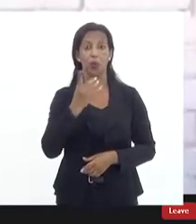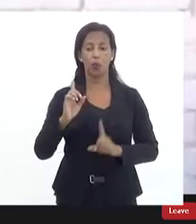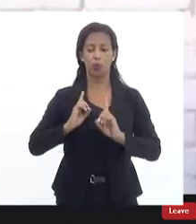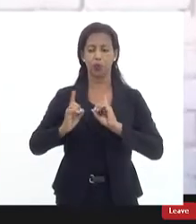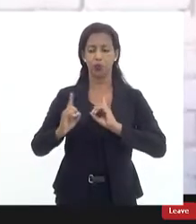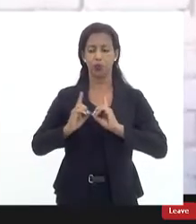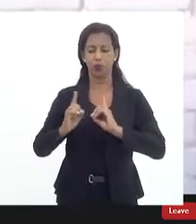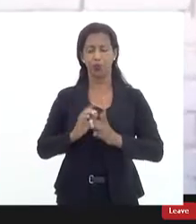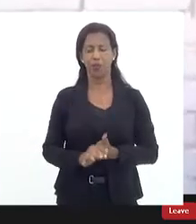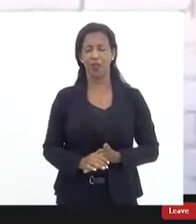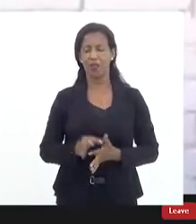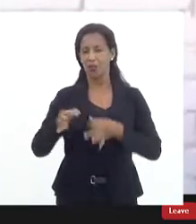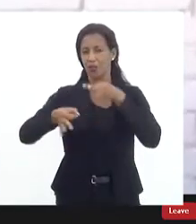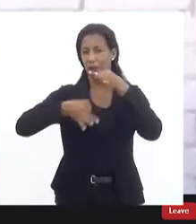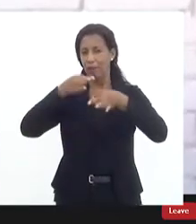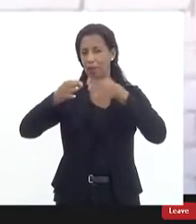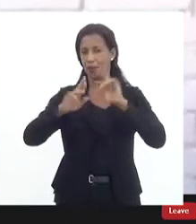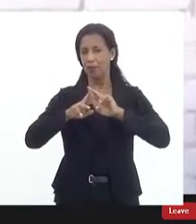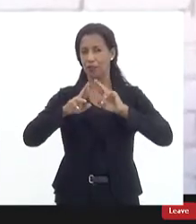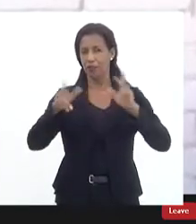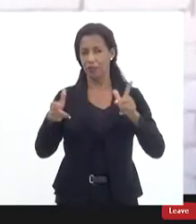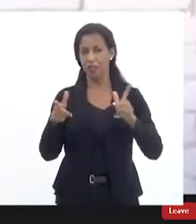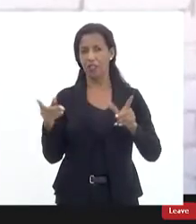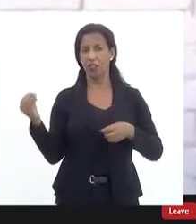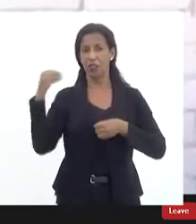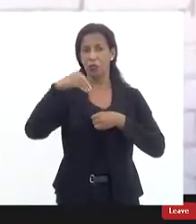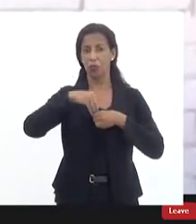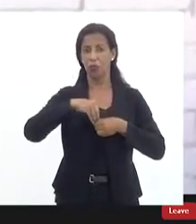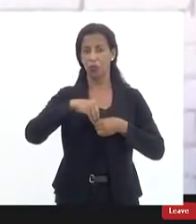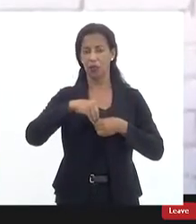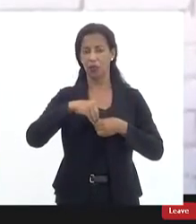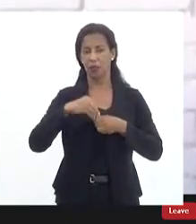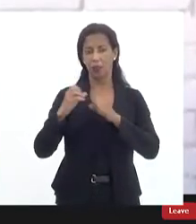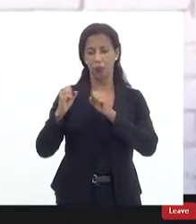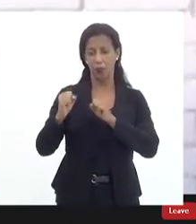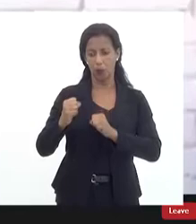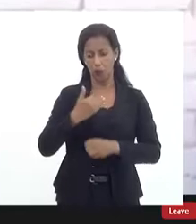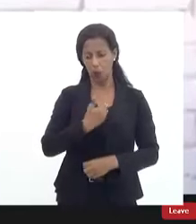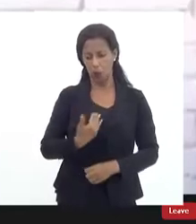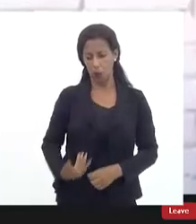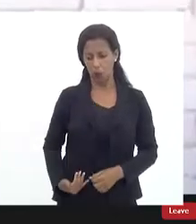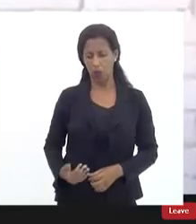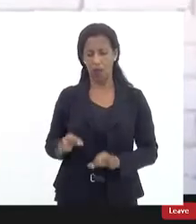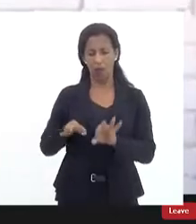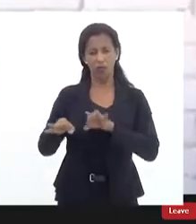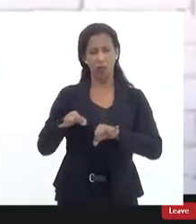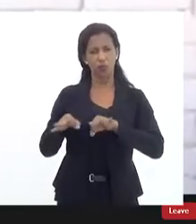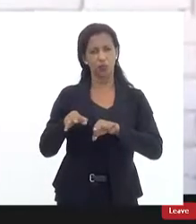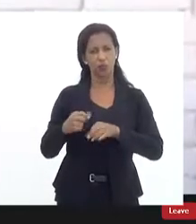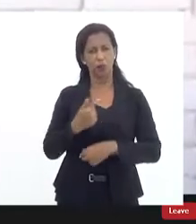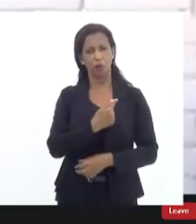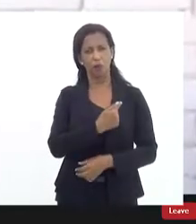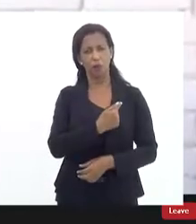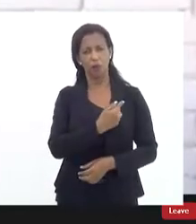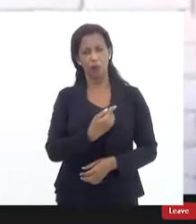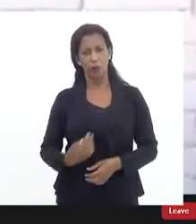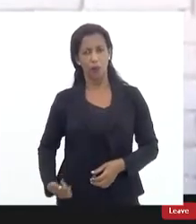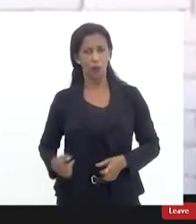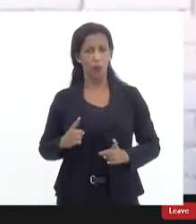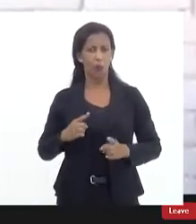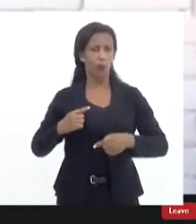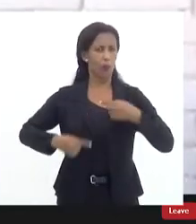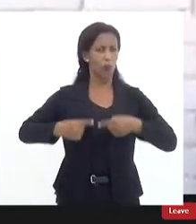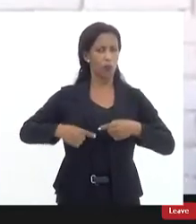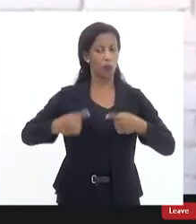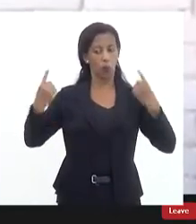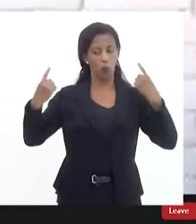a divergência dentro do poder público ela ajuda na formulação de políticas públicas mais qualificadas e o desafio é